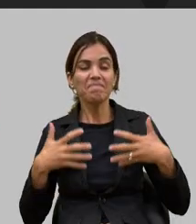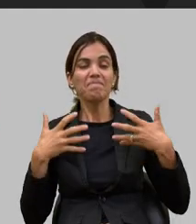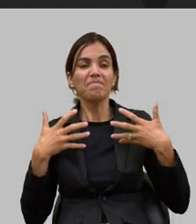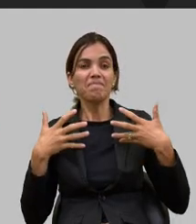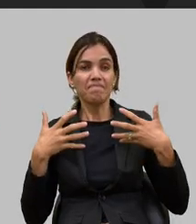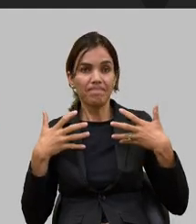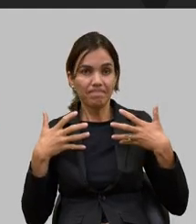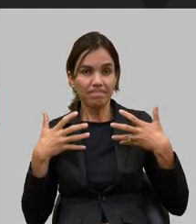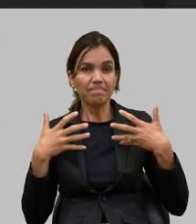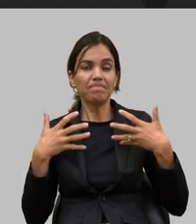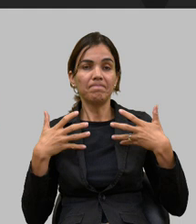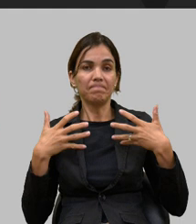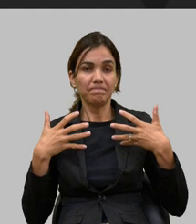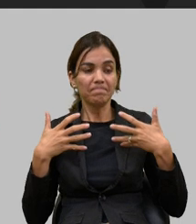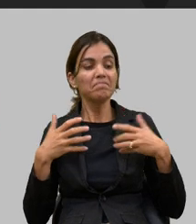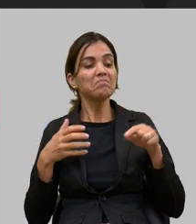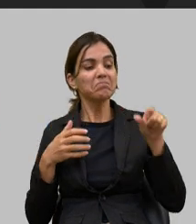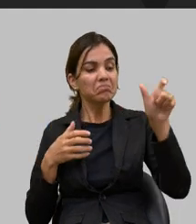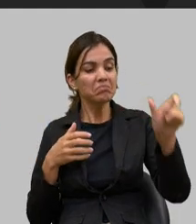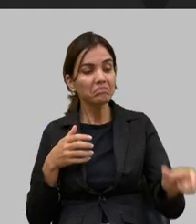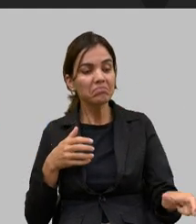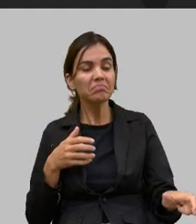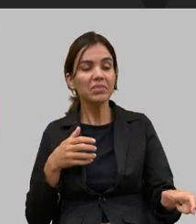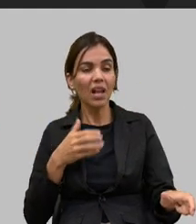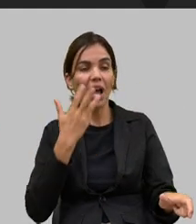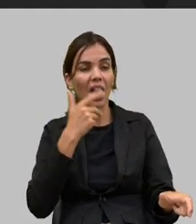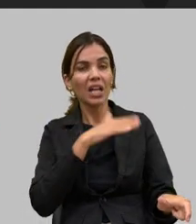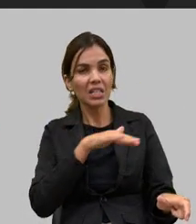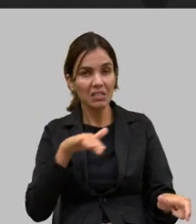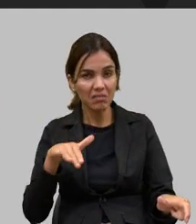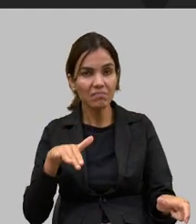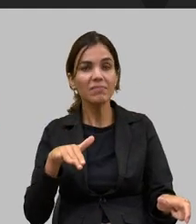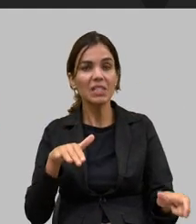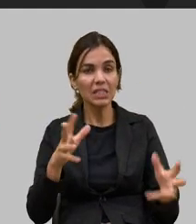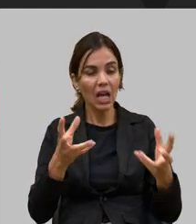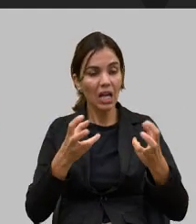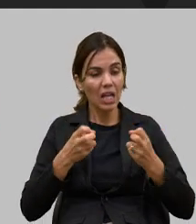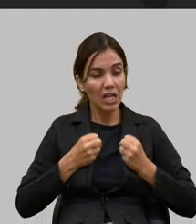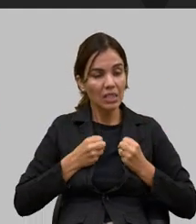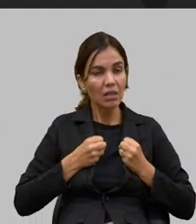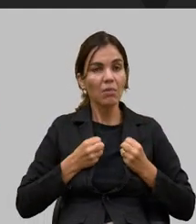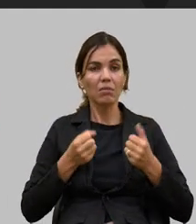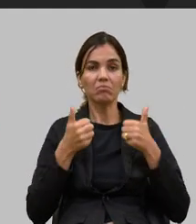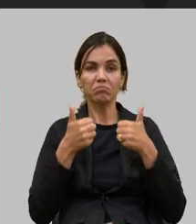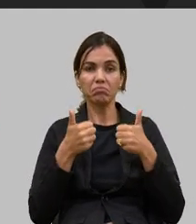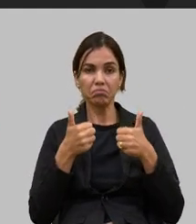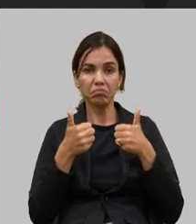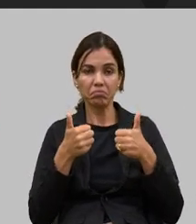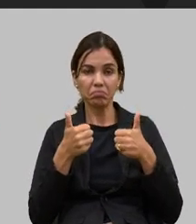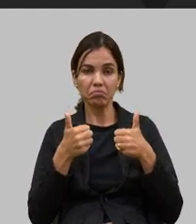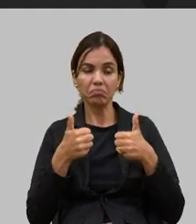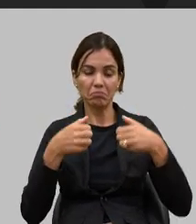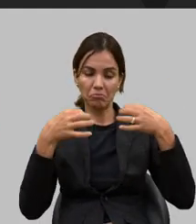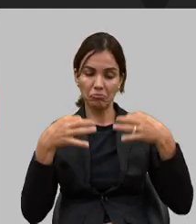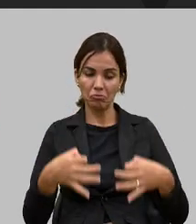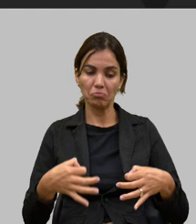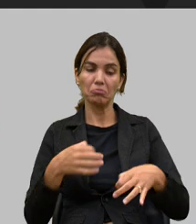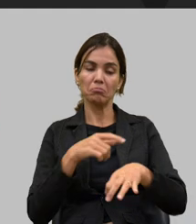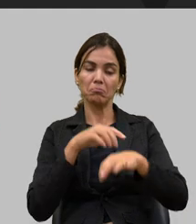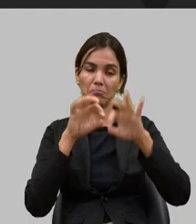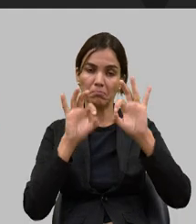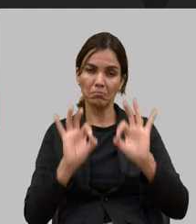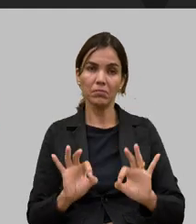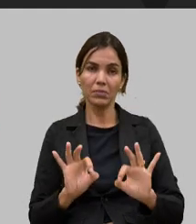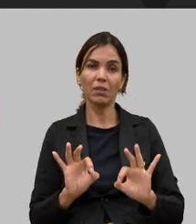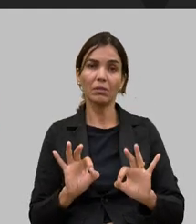campo e lá na ponta quem precisa receber está recebendo é o nosso dinheiro sendo empregado de forma justa e correta aqui nesse